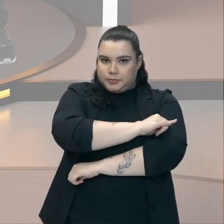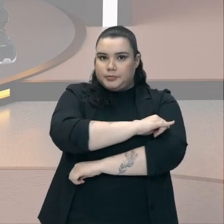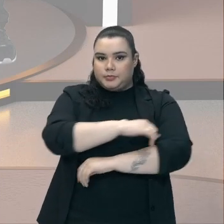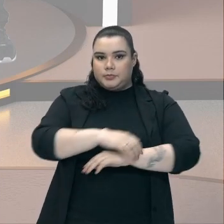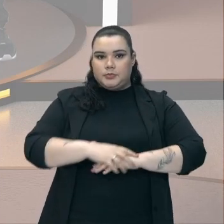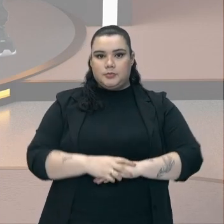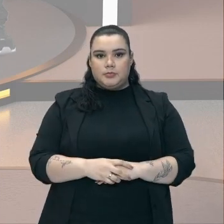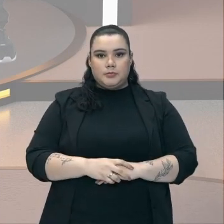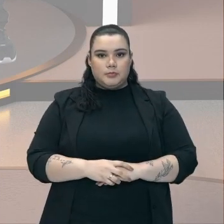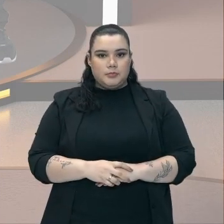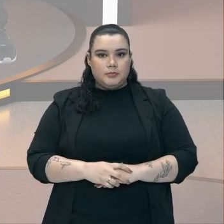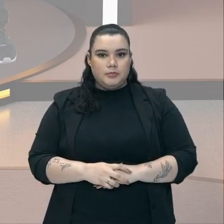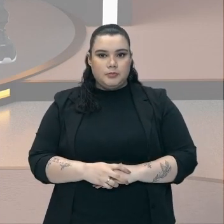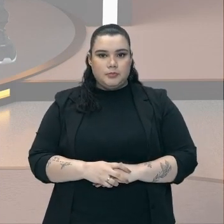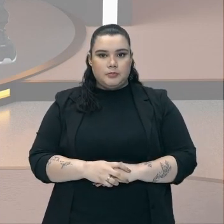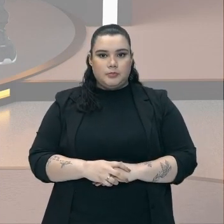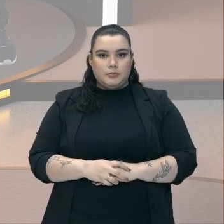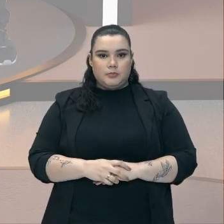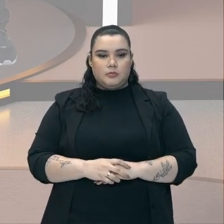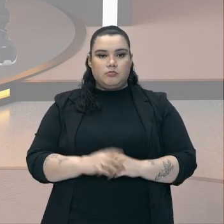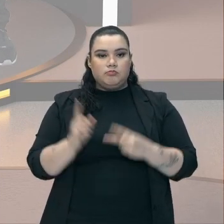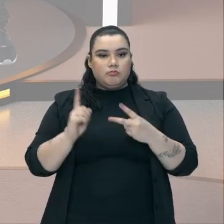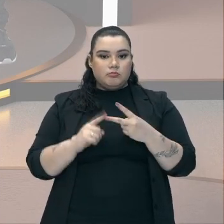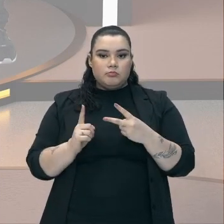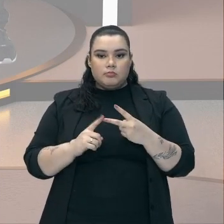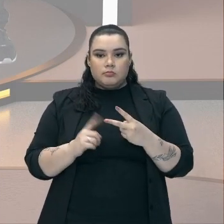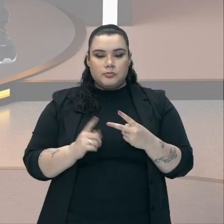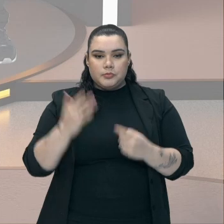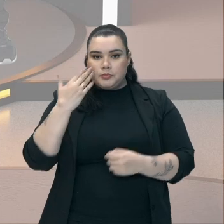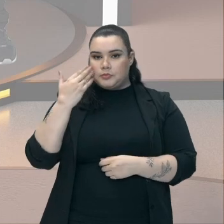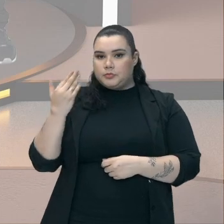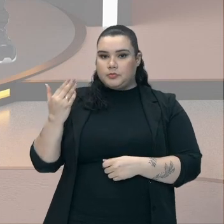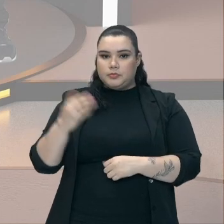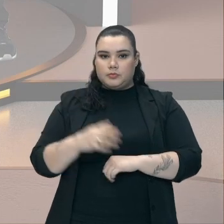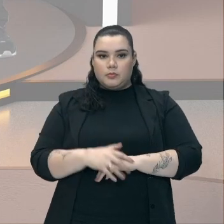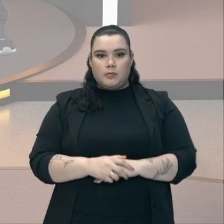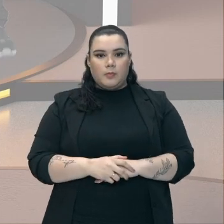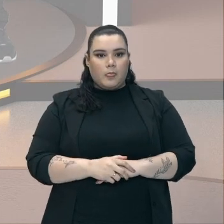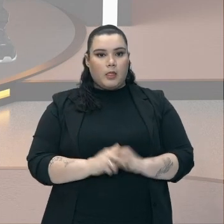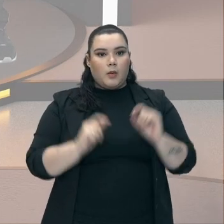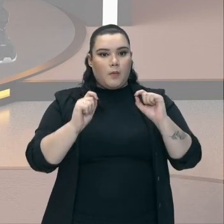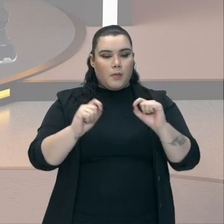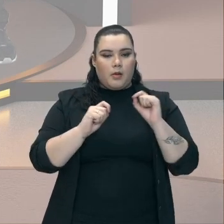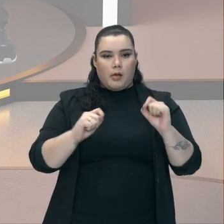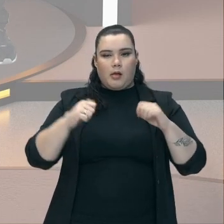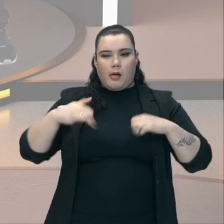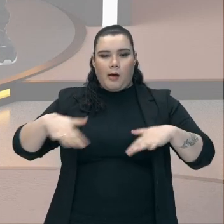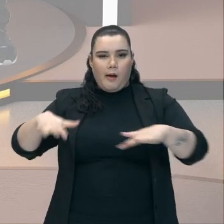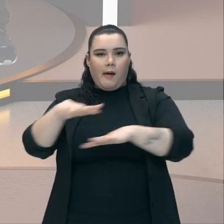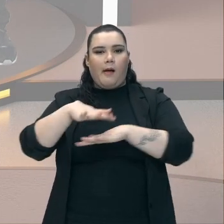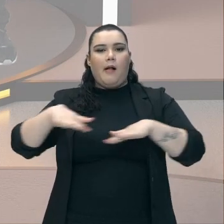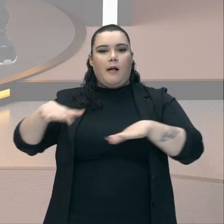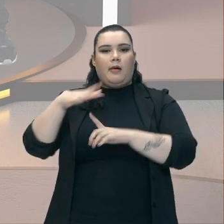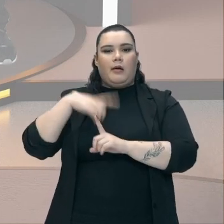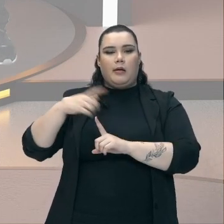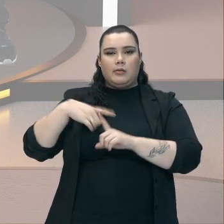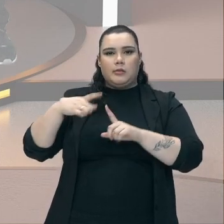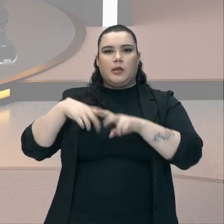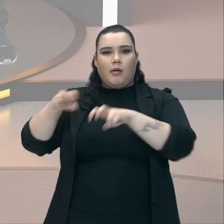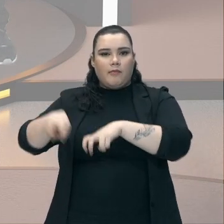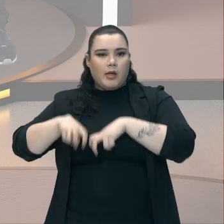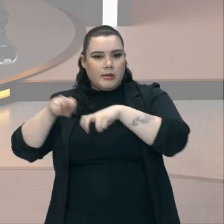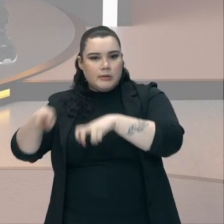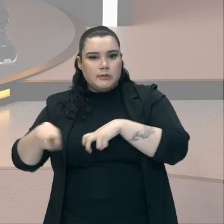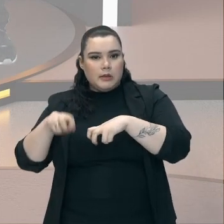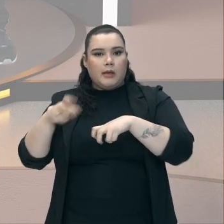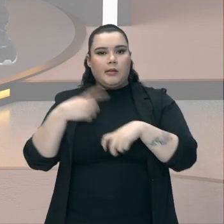no sudeste No Rio de Janeiro Vamos adiante galera Vamos lá Desenvolvimento De fazendas mistas Que produziam Gêneros